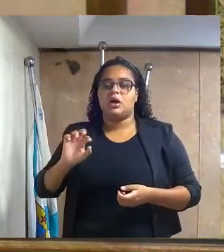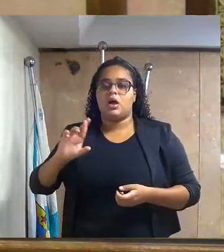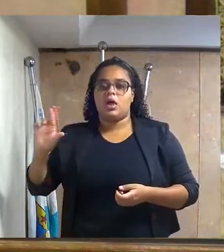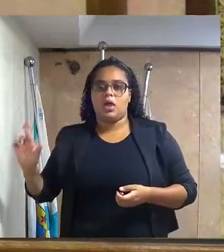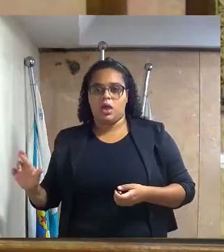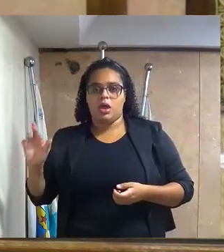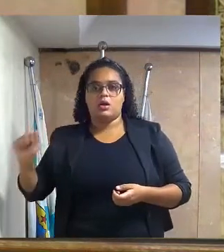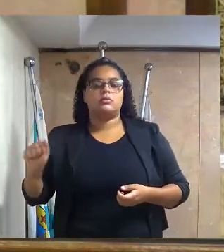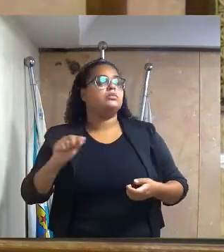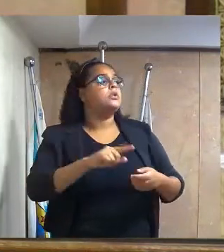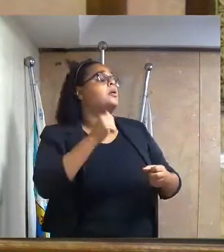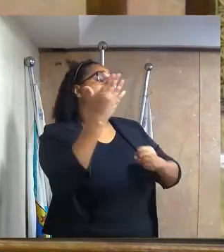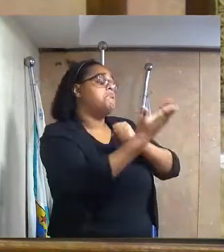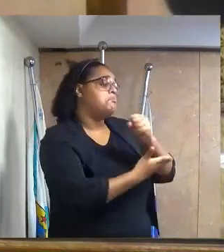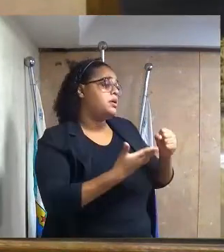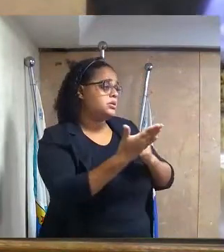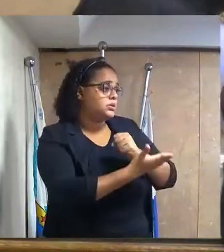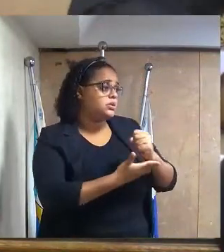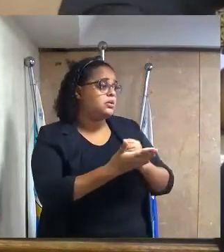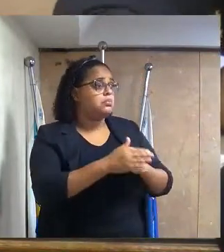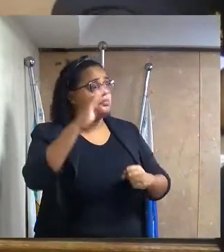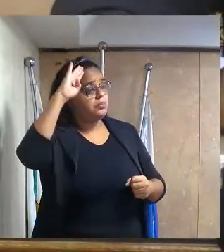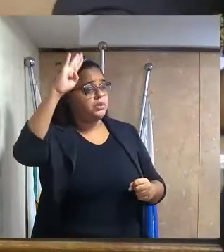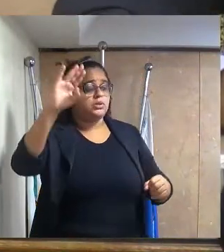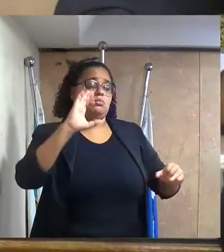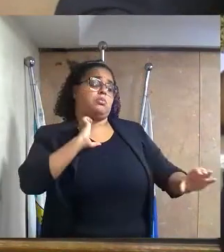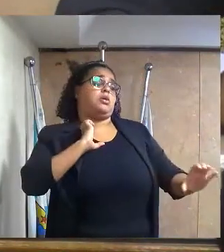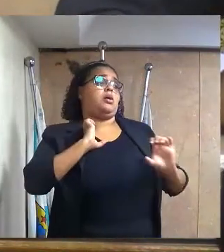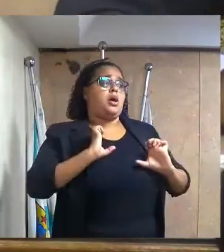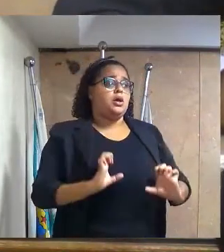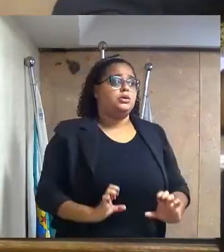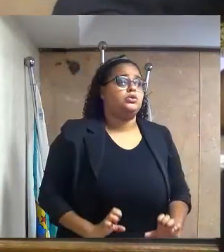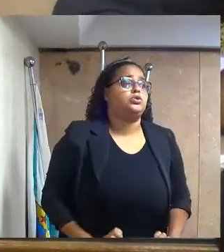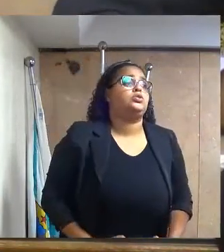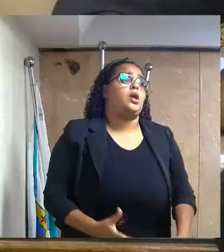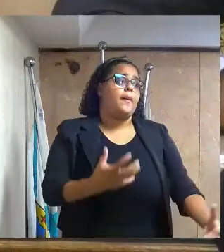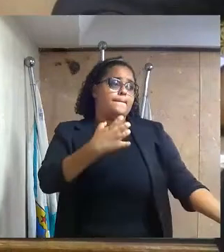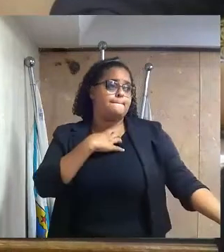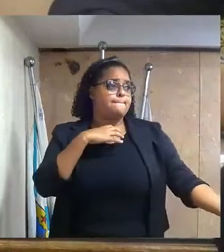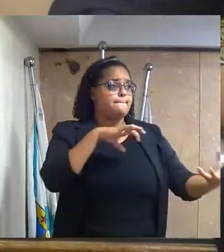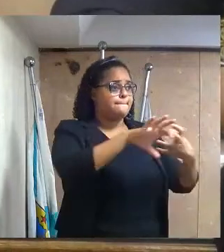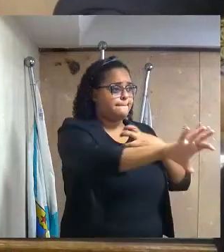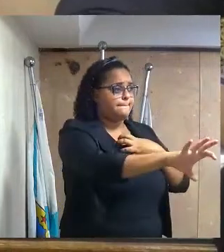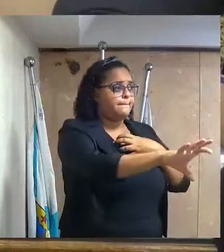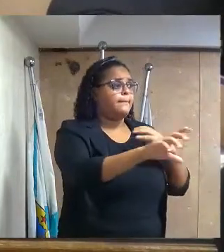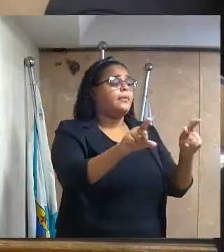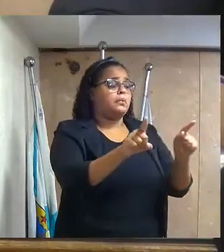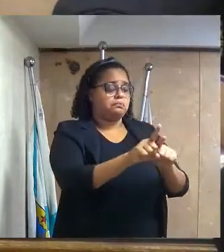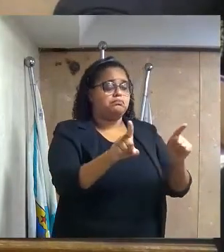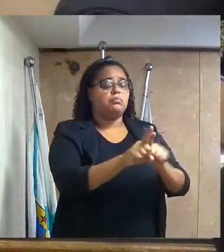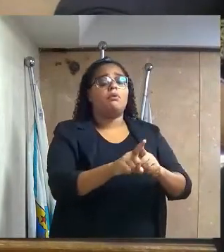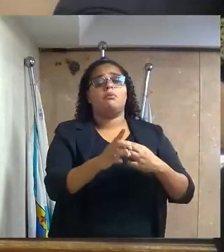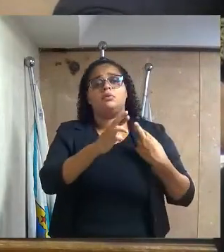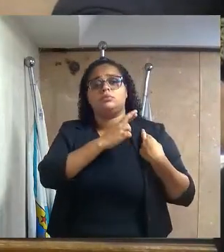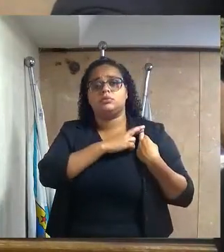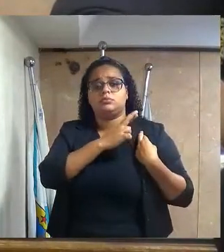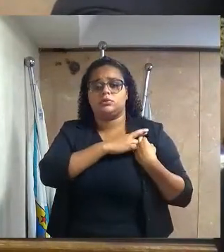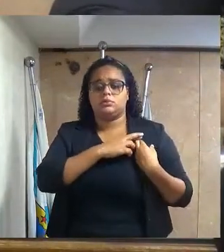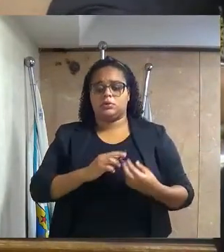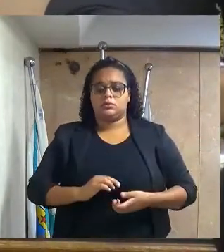funções baseadas em princípios como ética, diligência, empatia e responsabilidade.